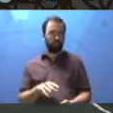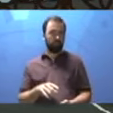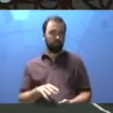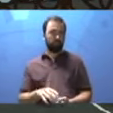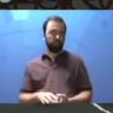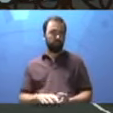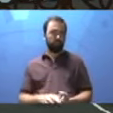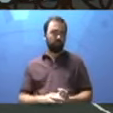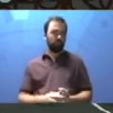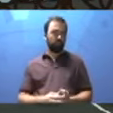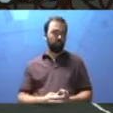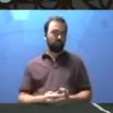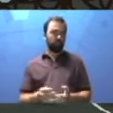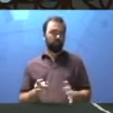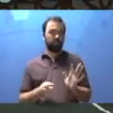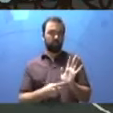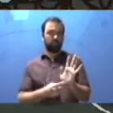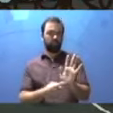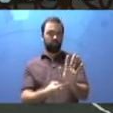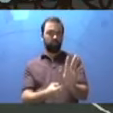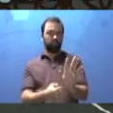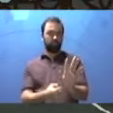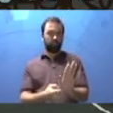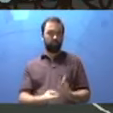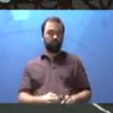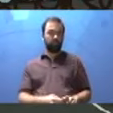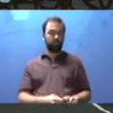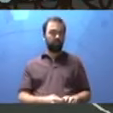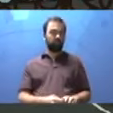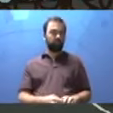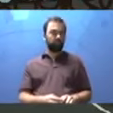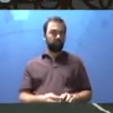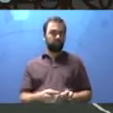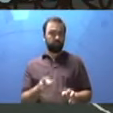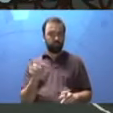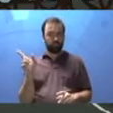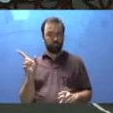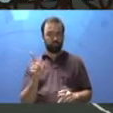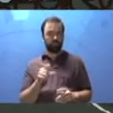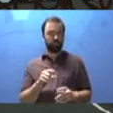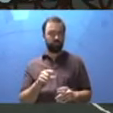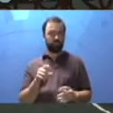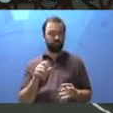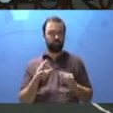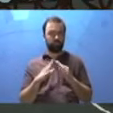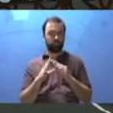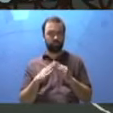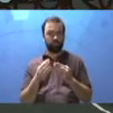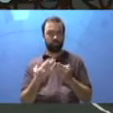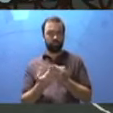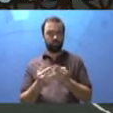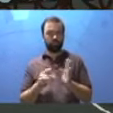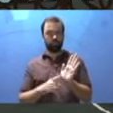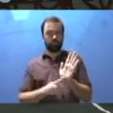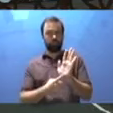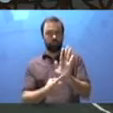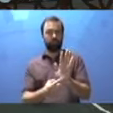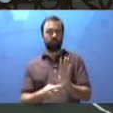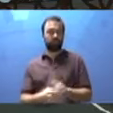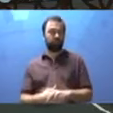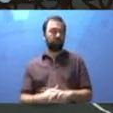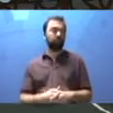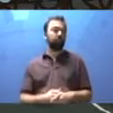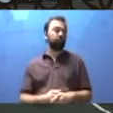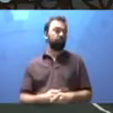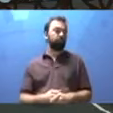vou só mostrar que depois a gente vai analisar. Os espaços que eu falei. Tá vendo a maquete? É da escola onde eu trabalho. A gente